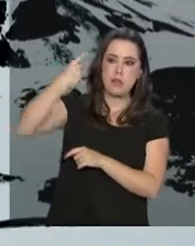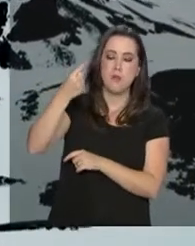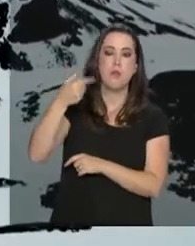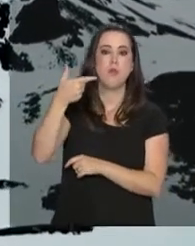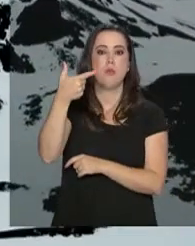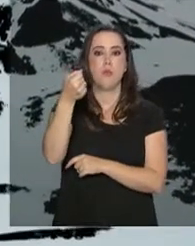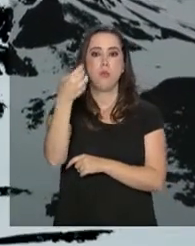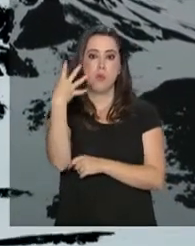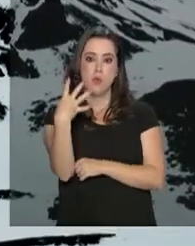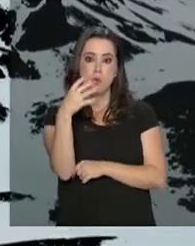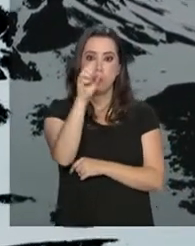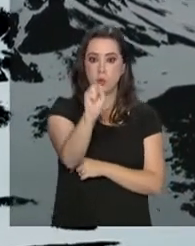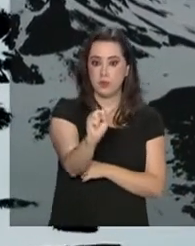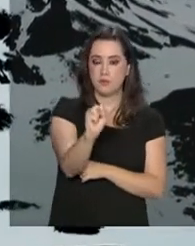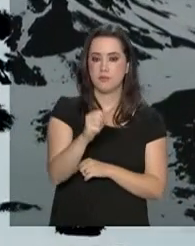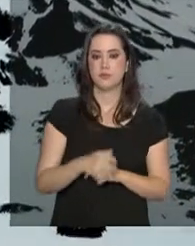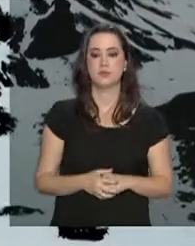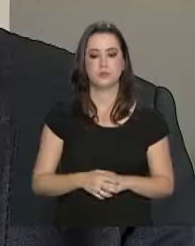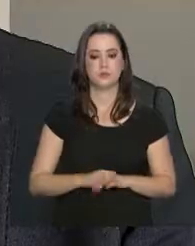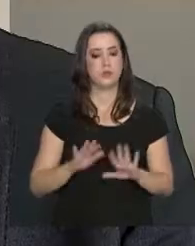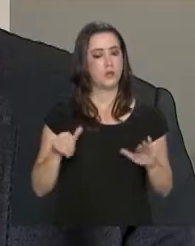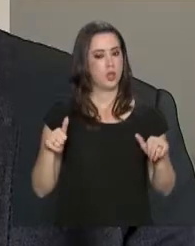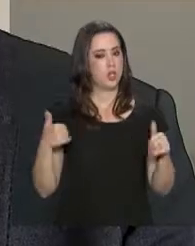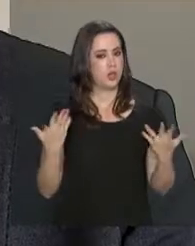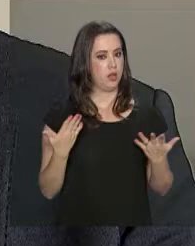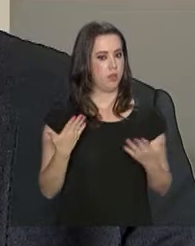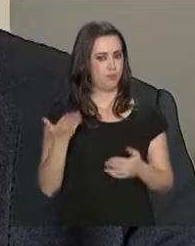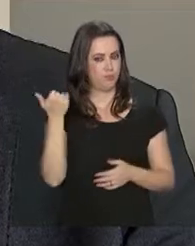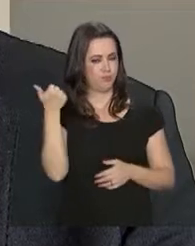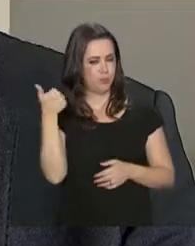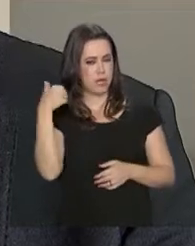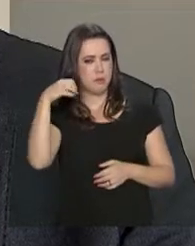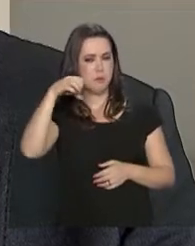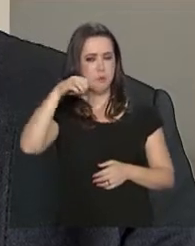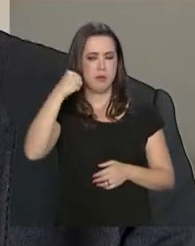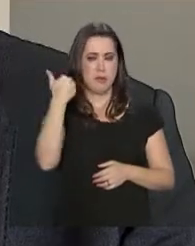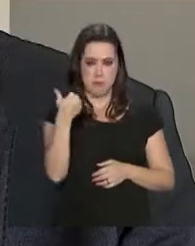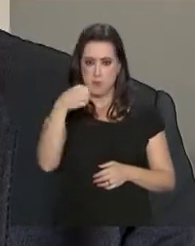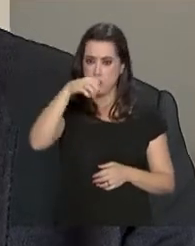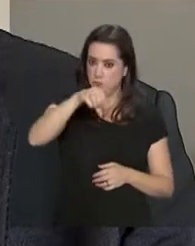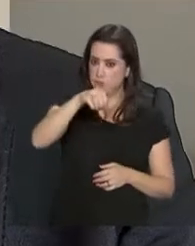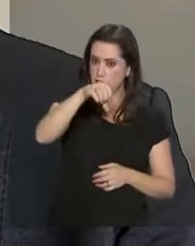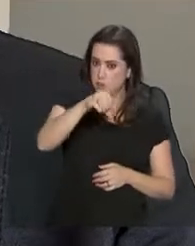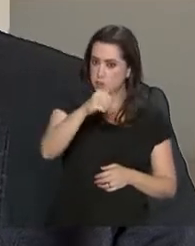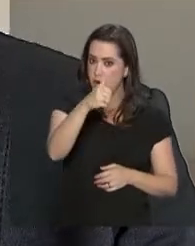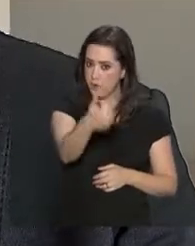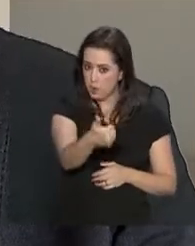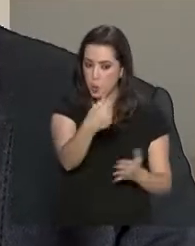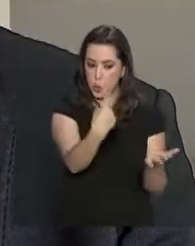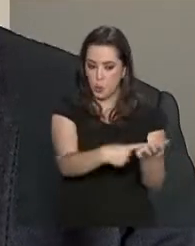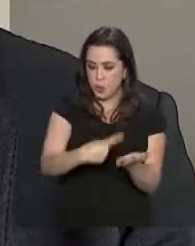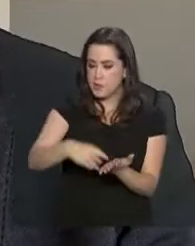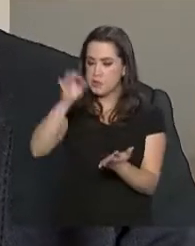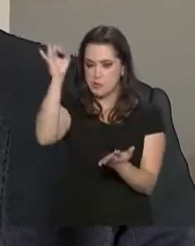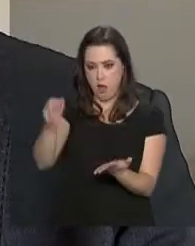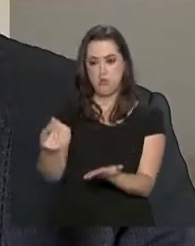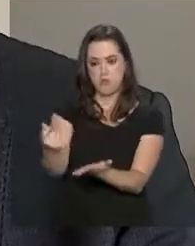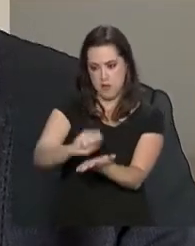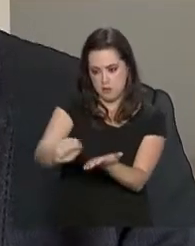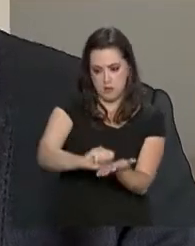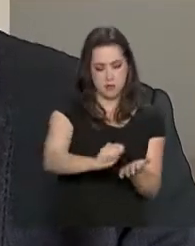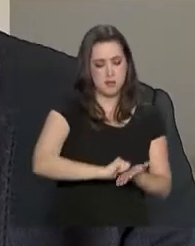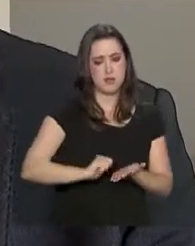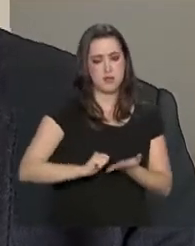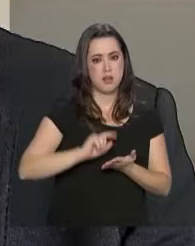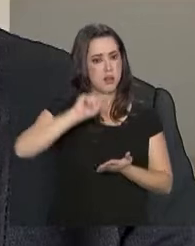2048. Então, em 91, esse protocolo foi assinado, foi adotado pelas partes. Em 98, ele passou então a